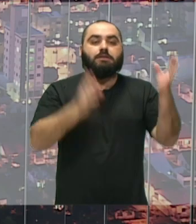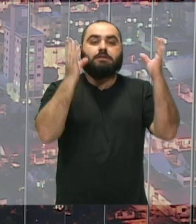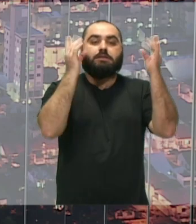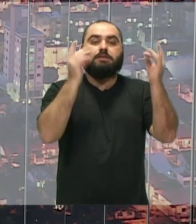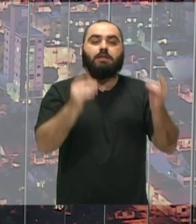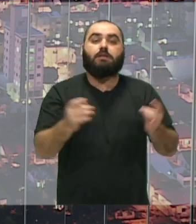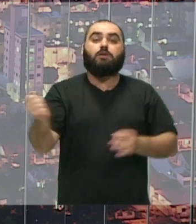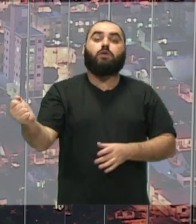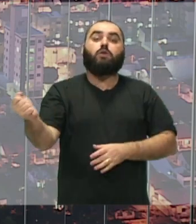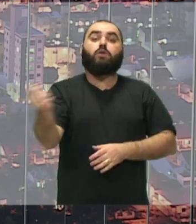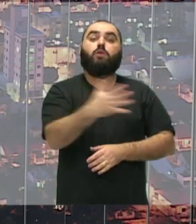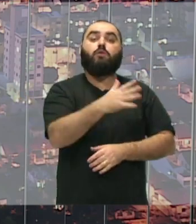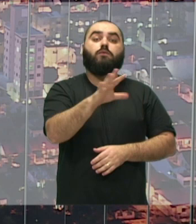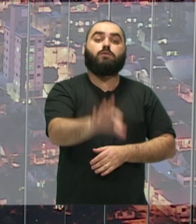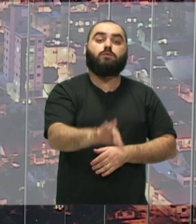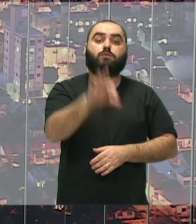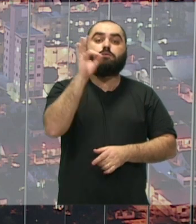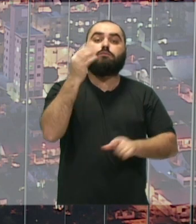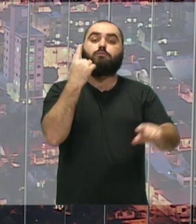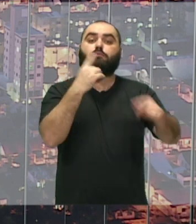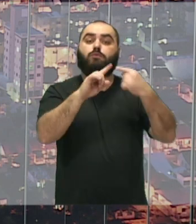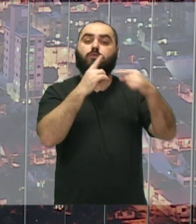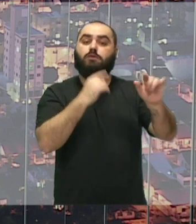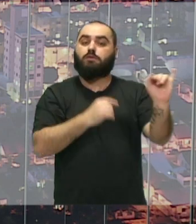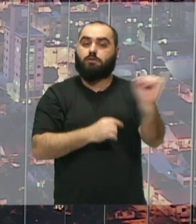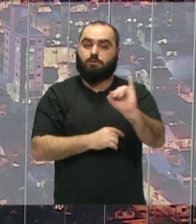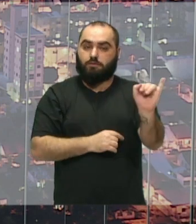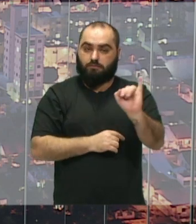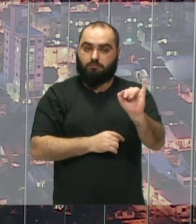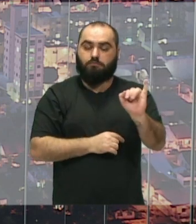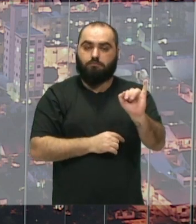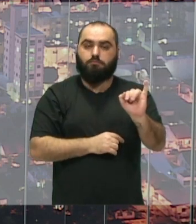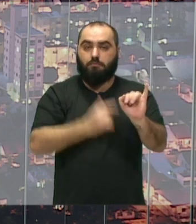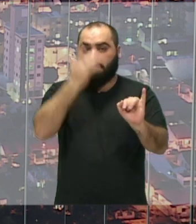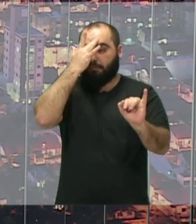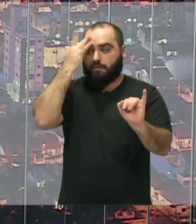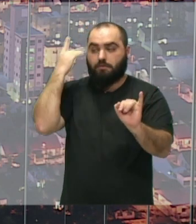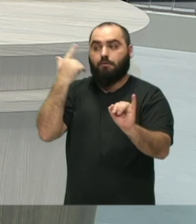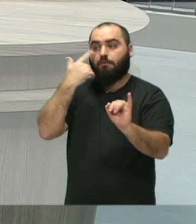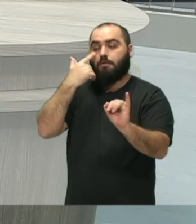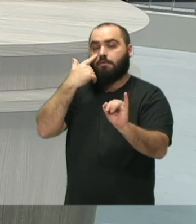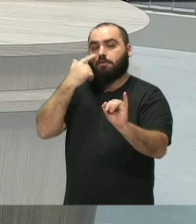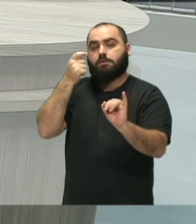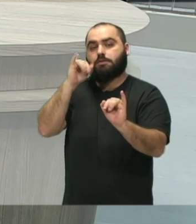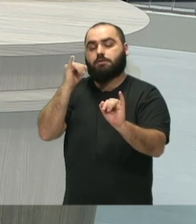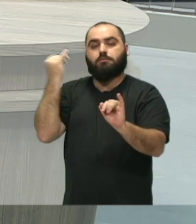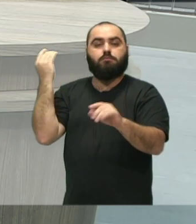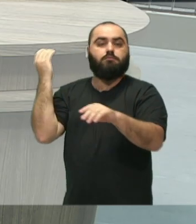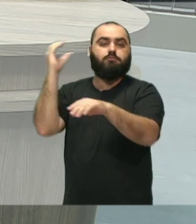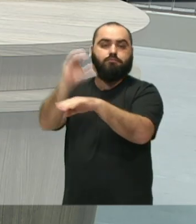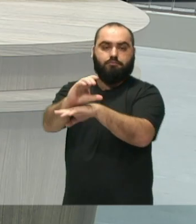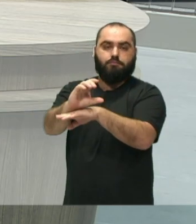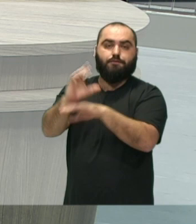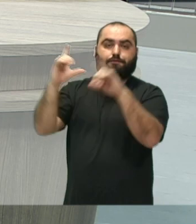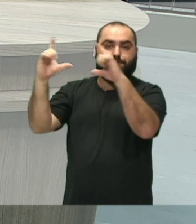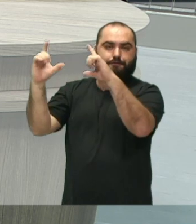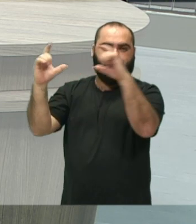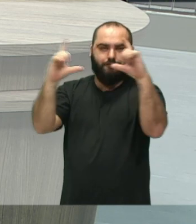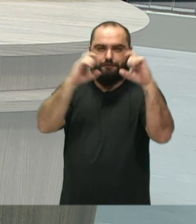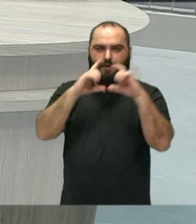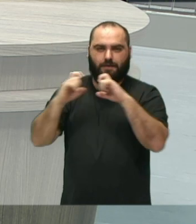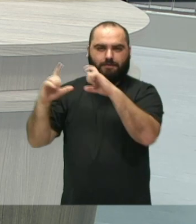processo seletivo do Conservatório de Música de Itajaí. Enquanto isso, o pessoal da técnica, se puderem colocar as fotos,